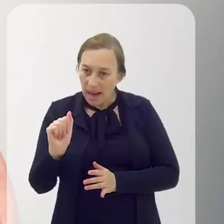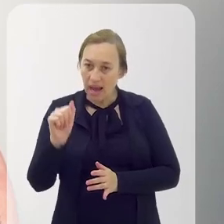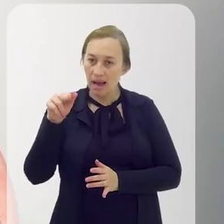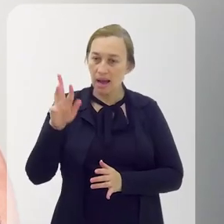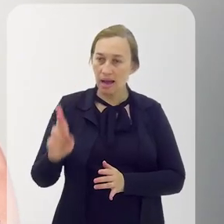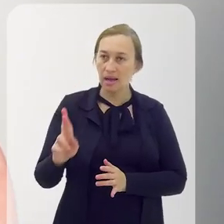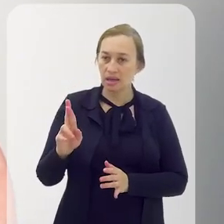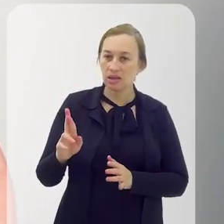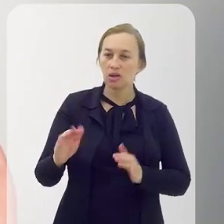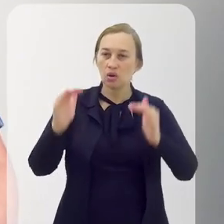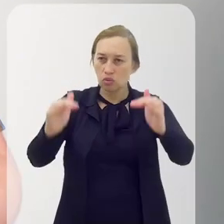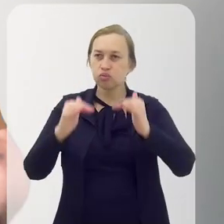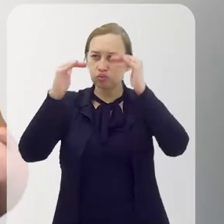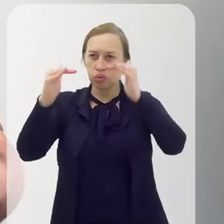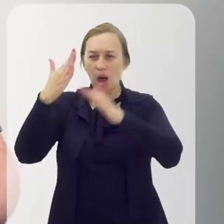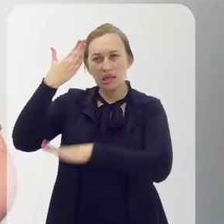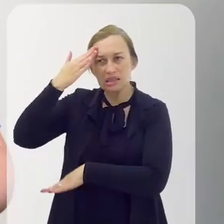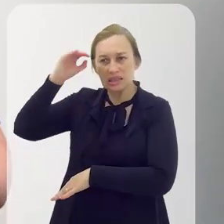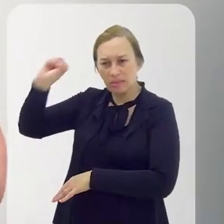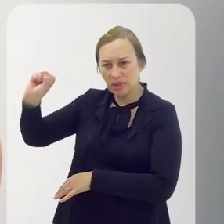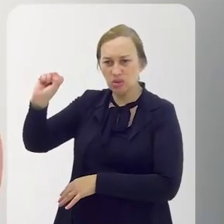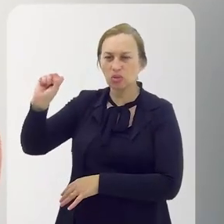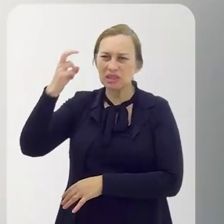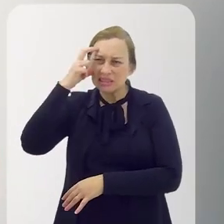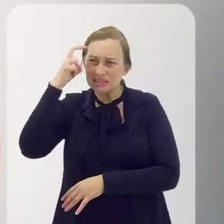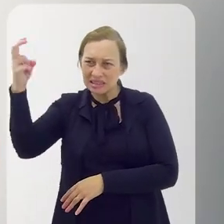de sabedoria,